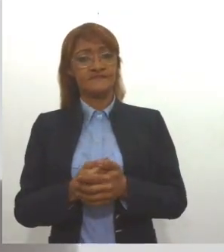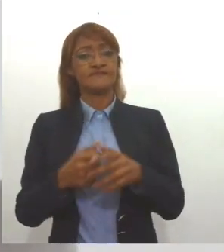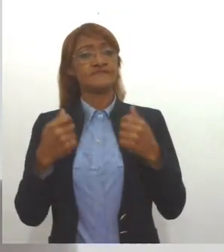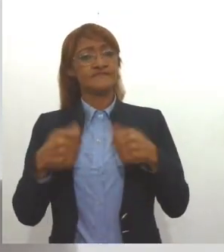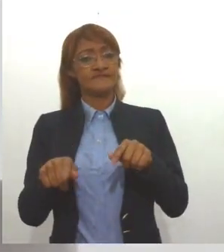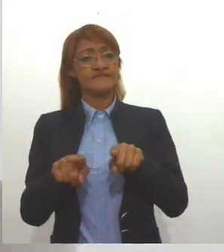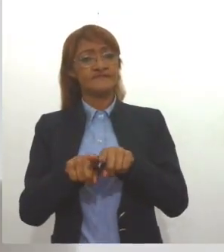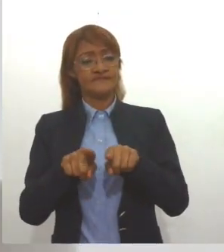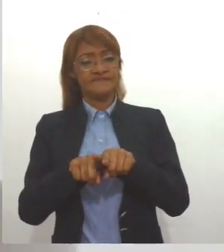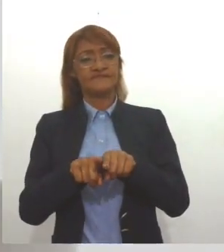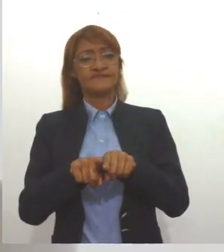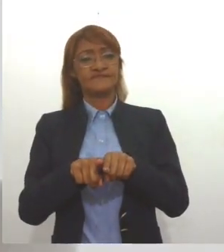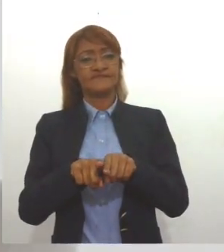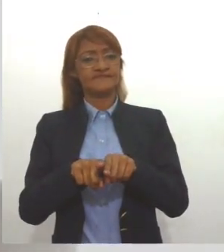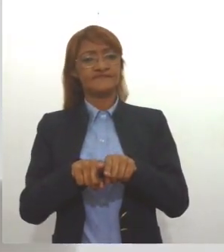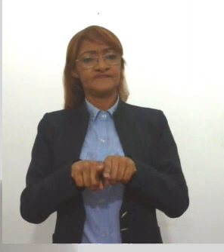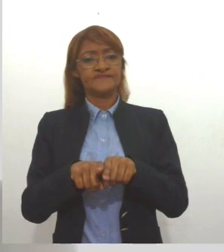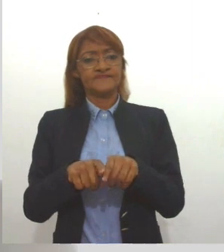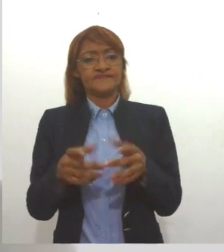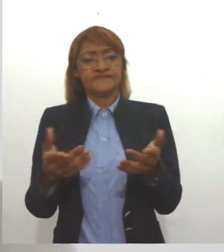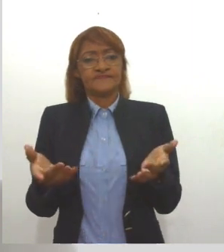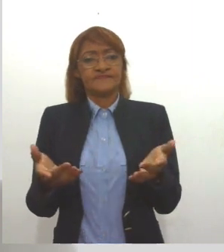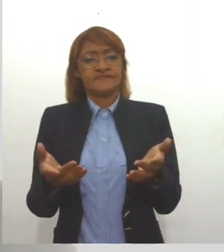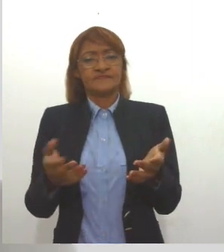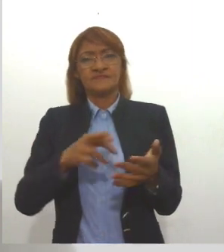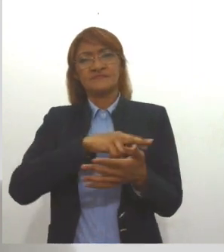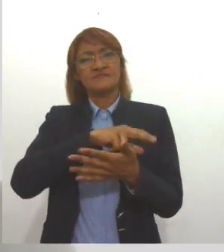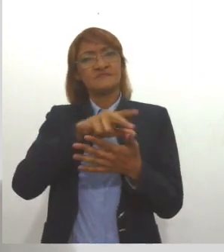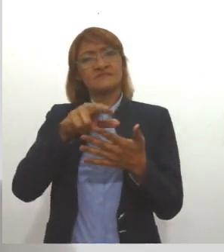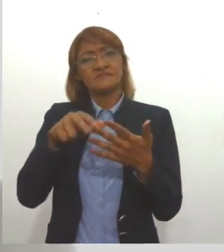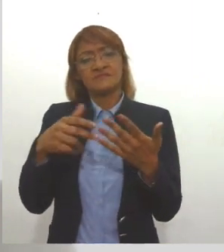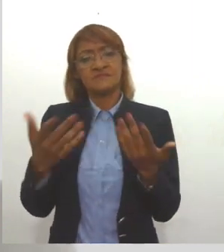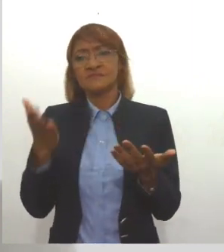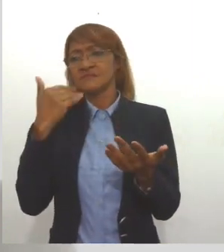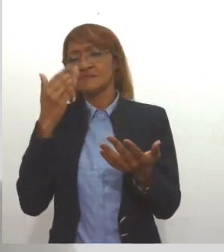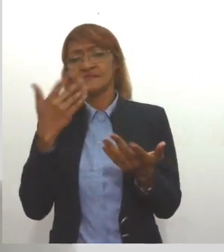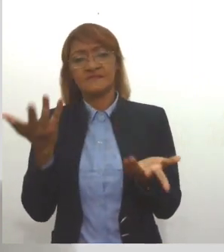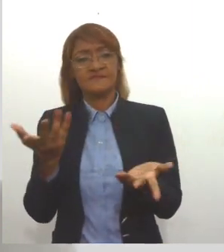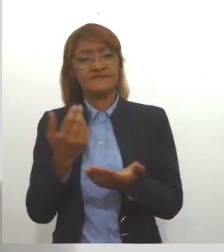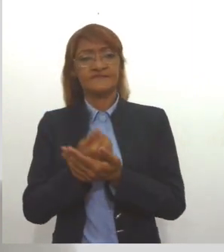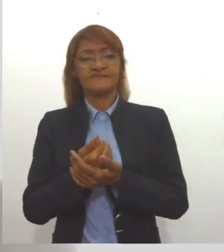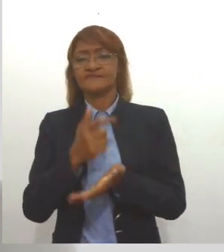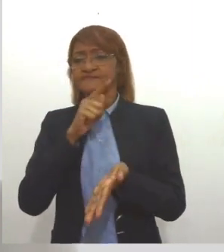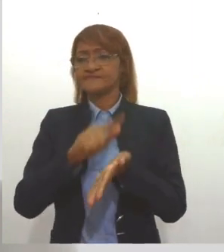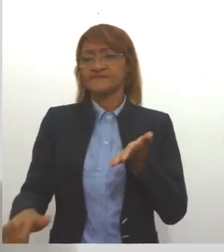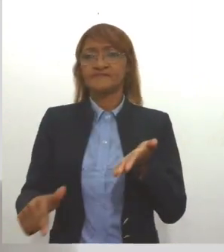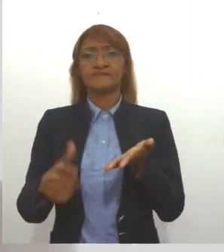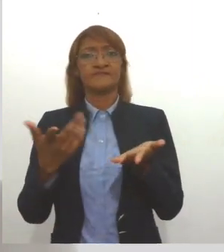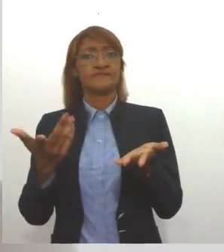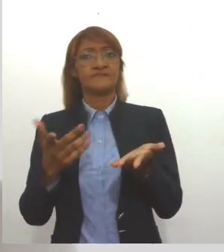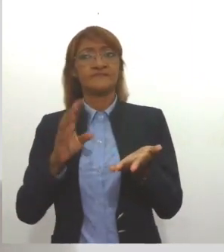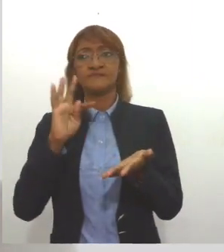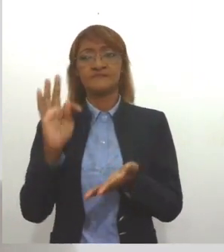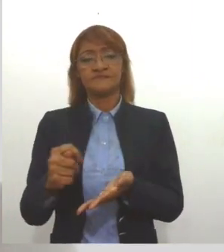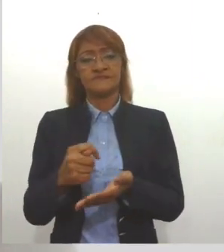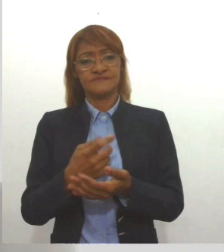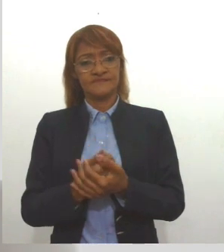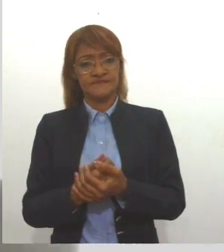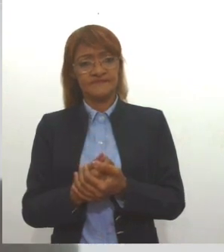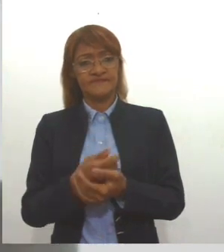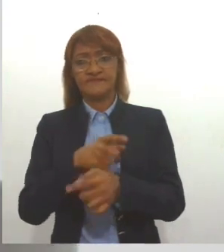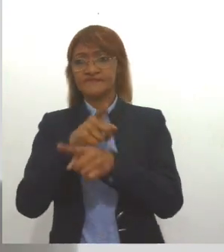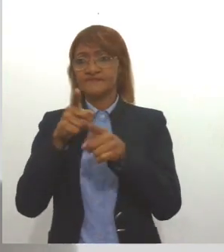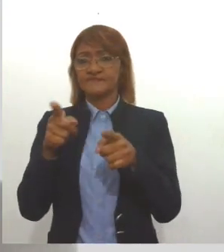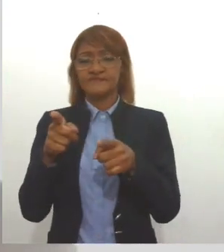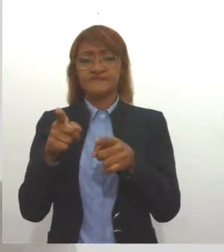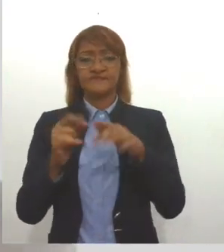material de diversos alimentos, de alimentos, higiene de todos os tipos, então tudo que chegar na nossa